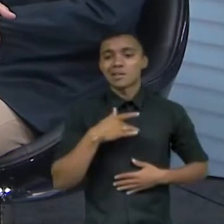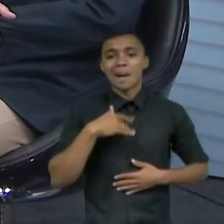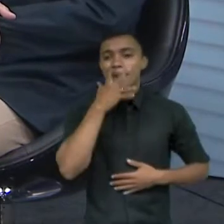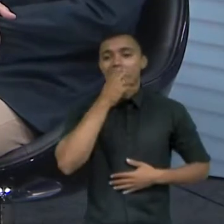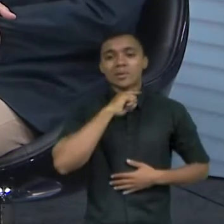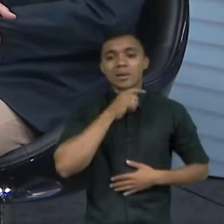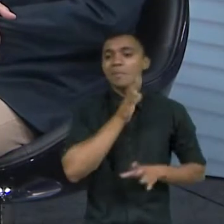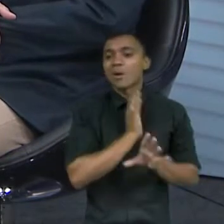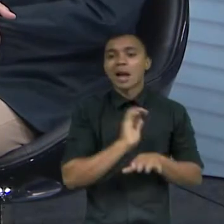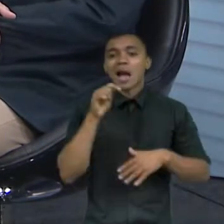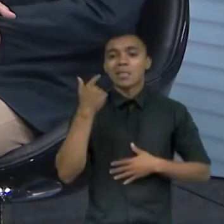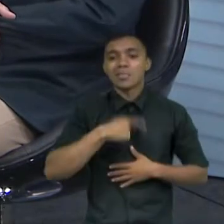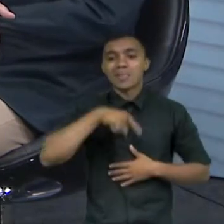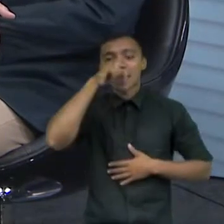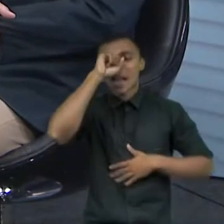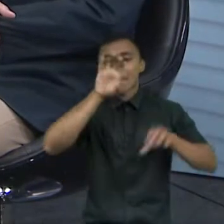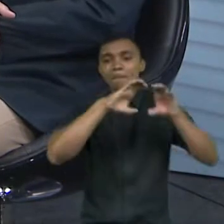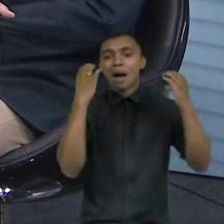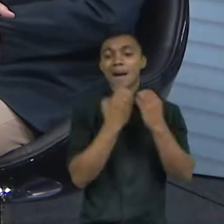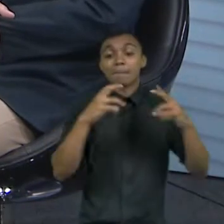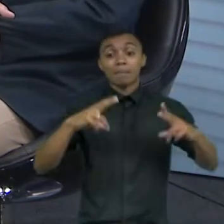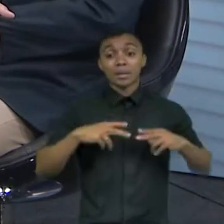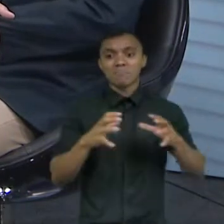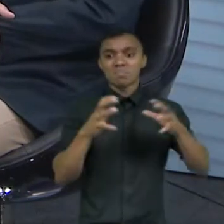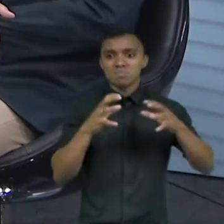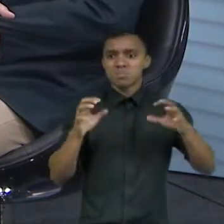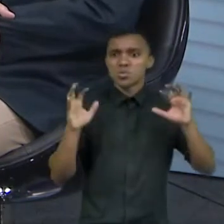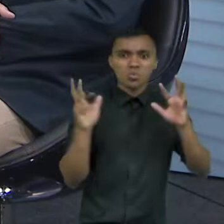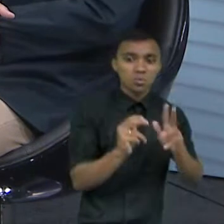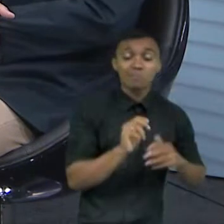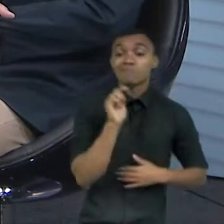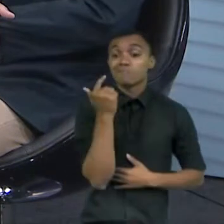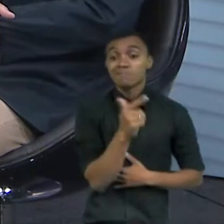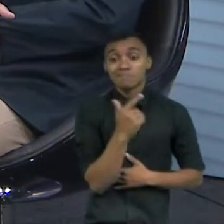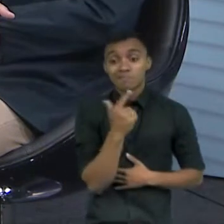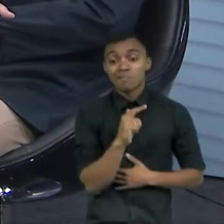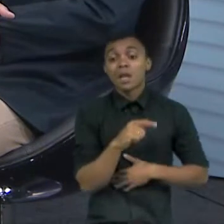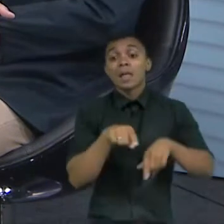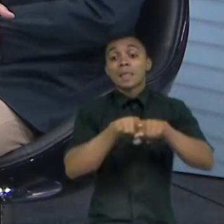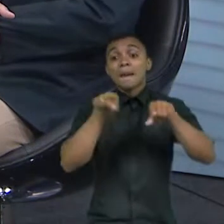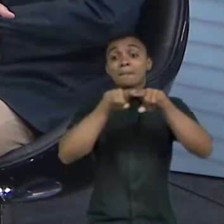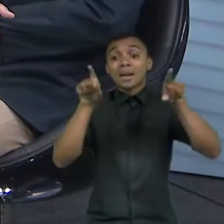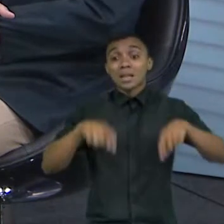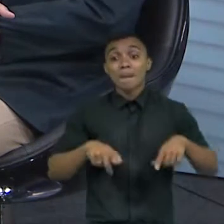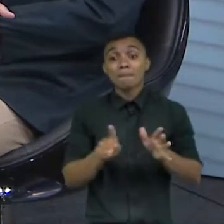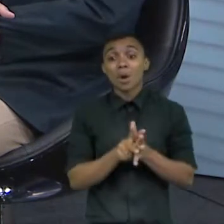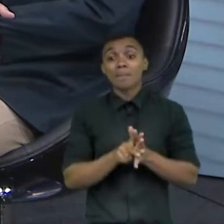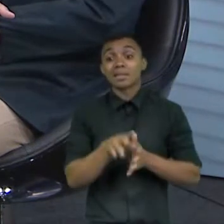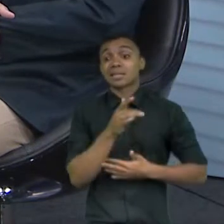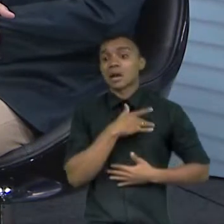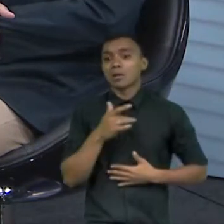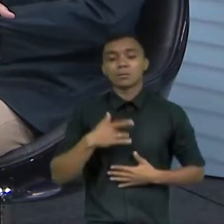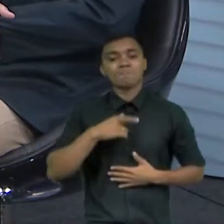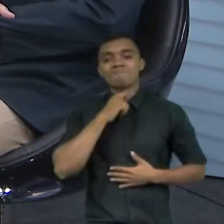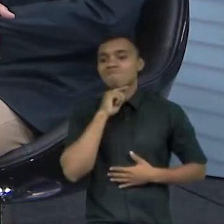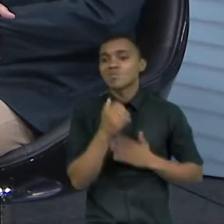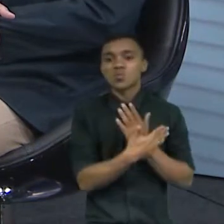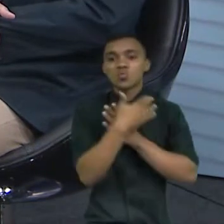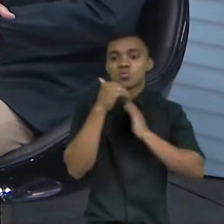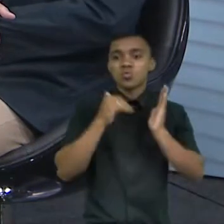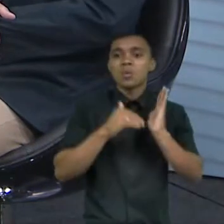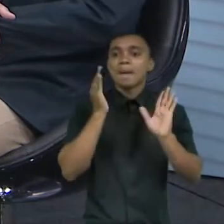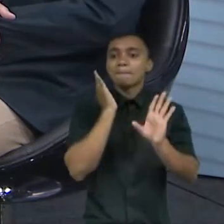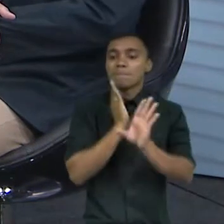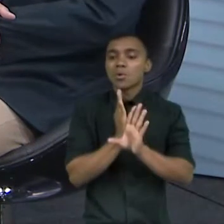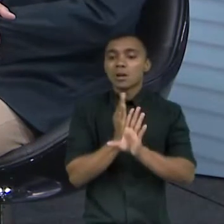clínica suficiente particular e pagas pelo plano custeadas pelo plano que possa suprir a